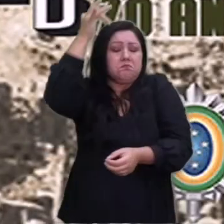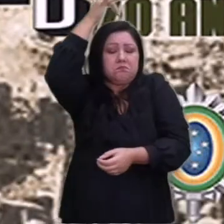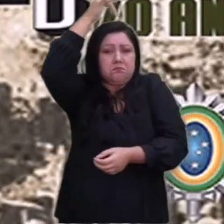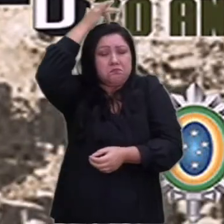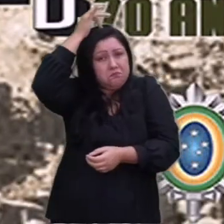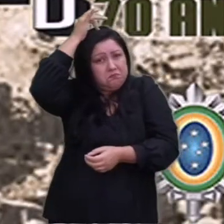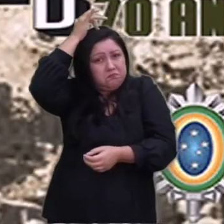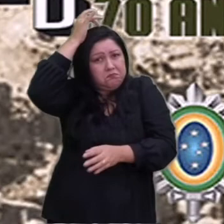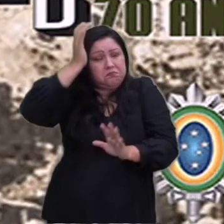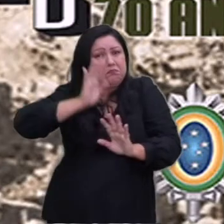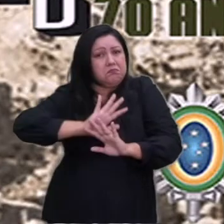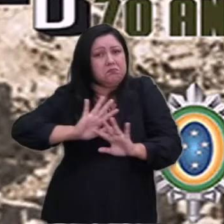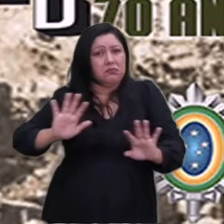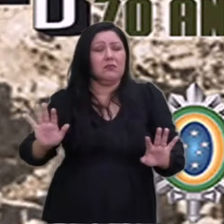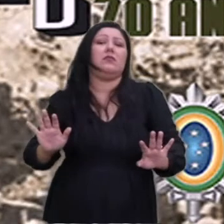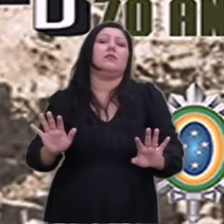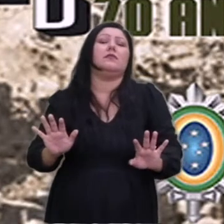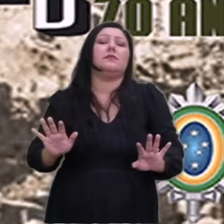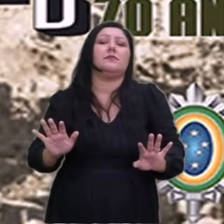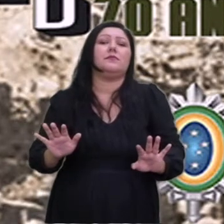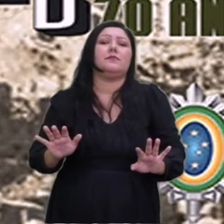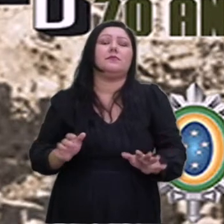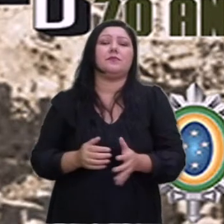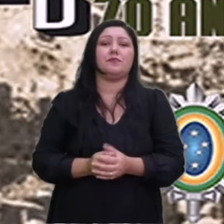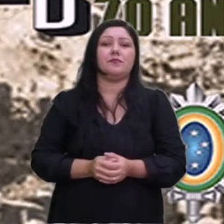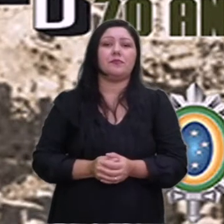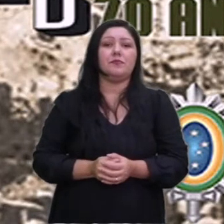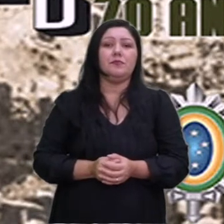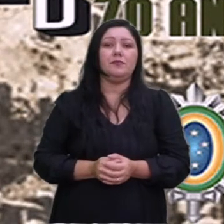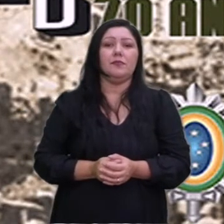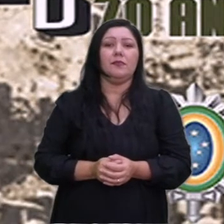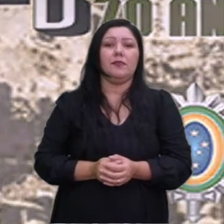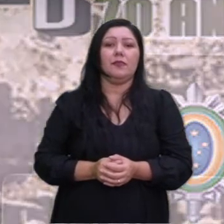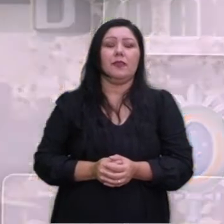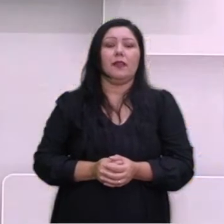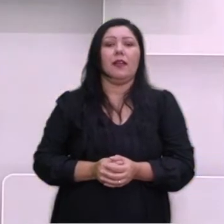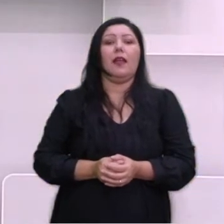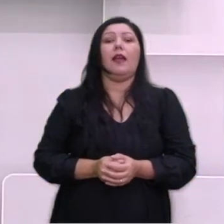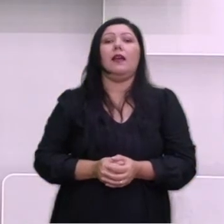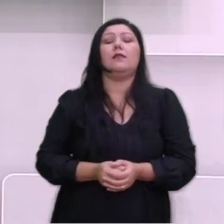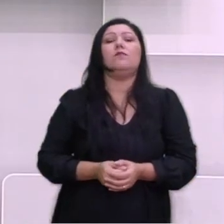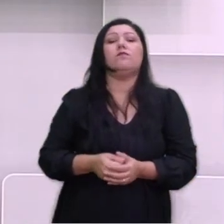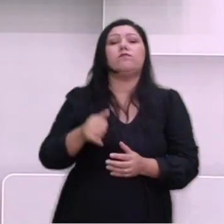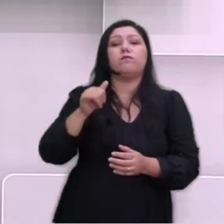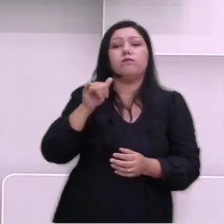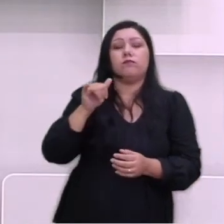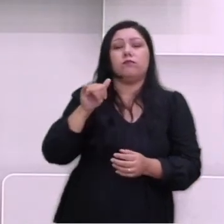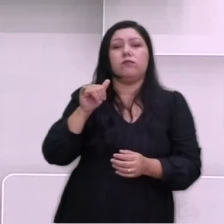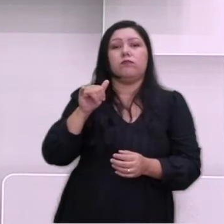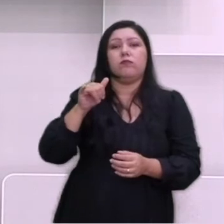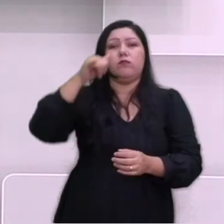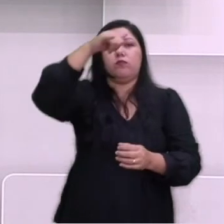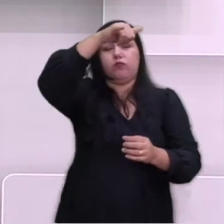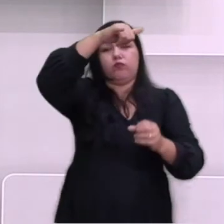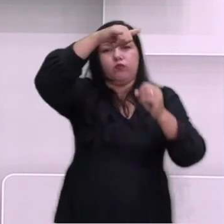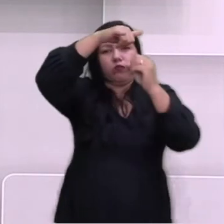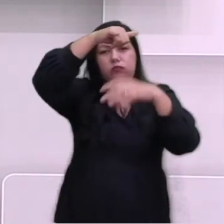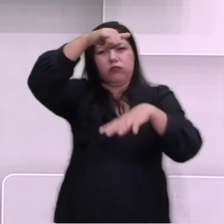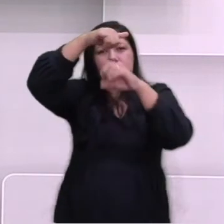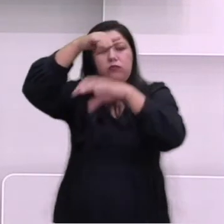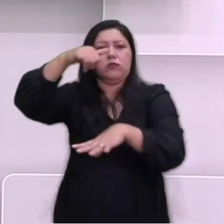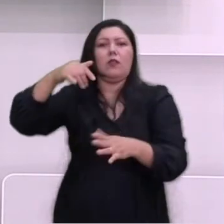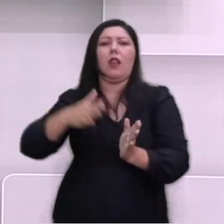com o governo de Getúlio Vargas. Diante do bombardeamento de navios brasileiros, o governo